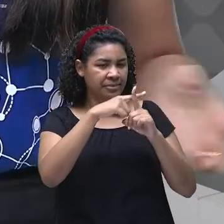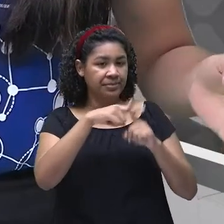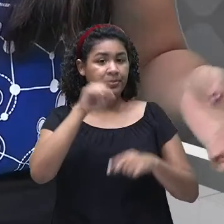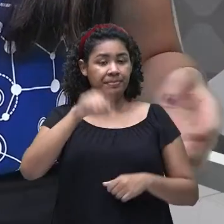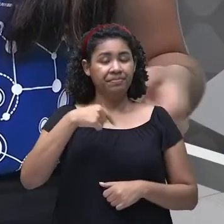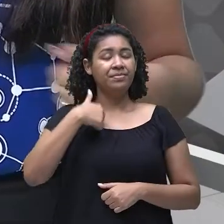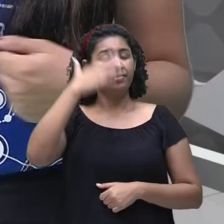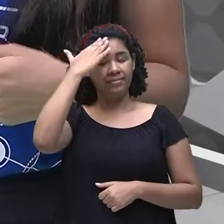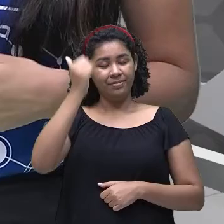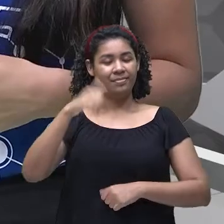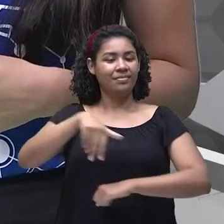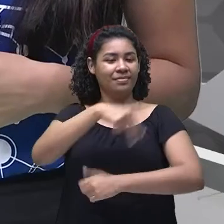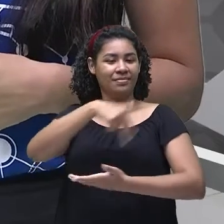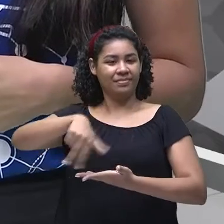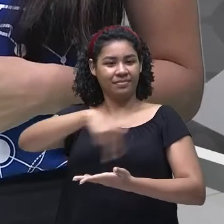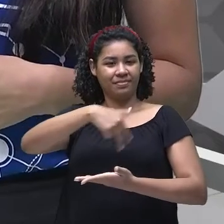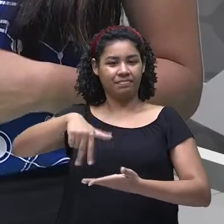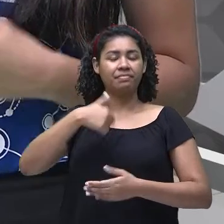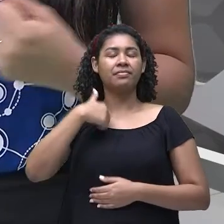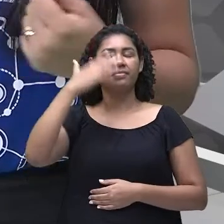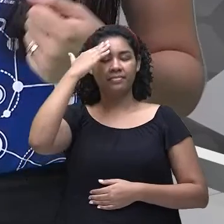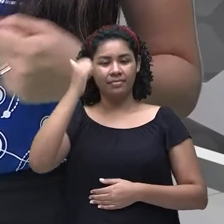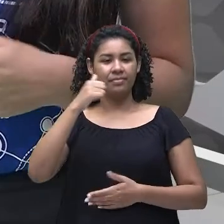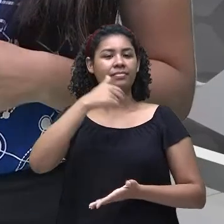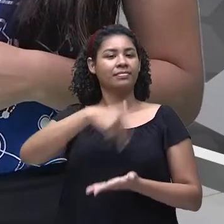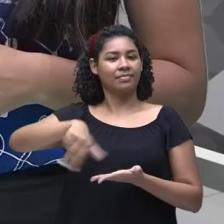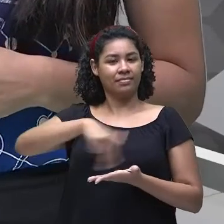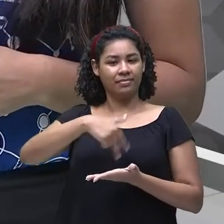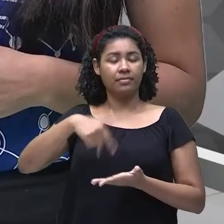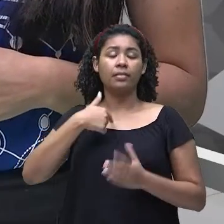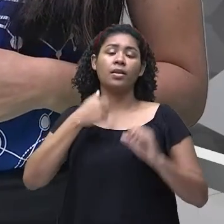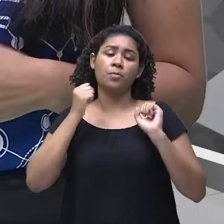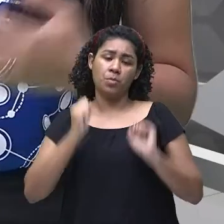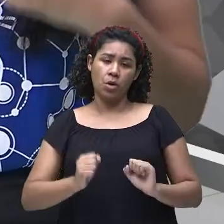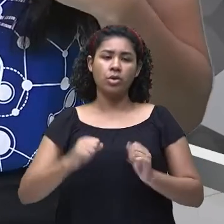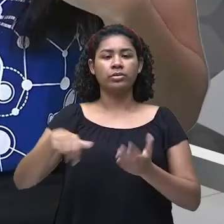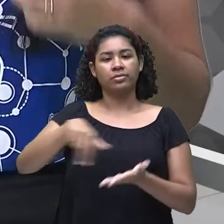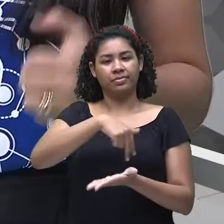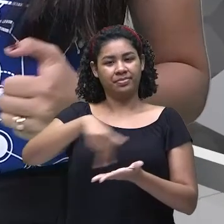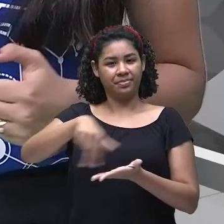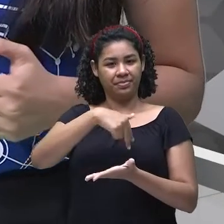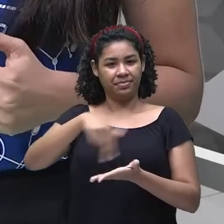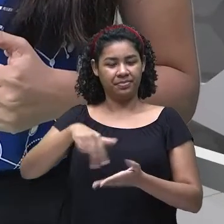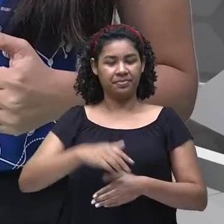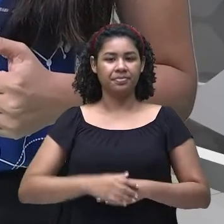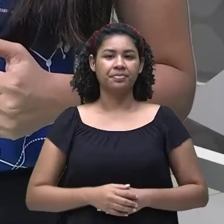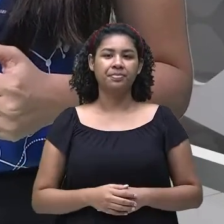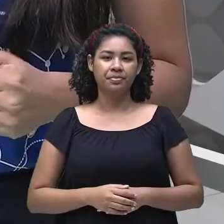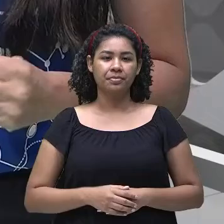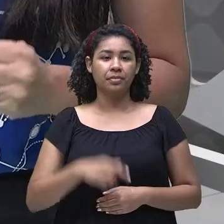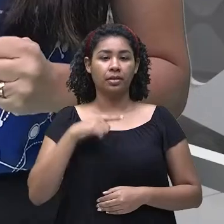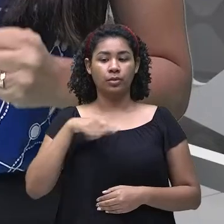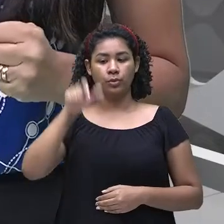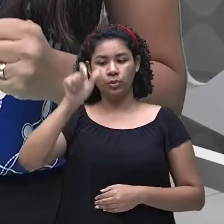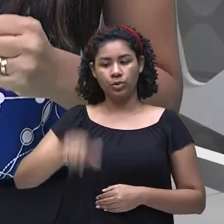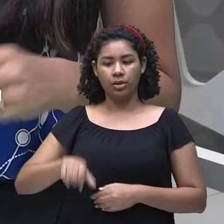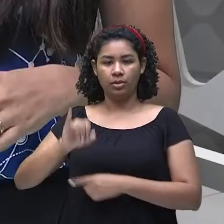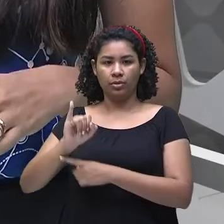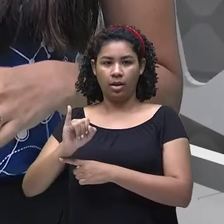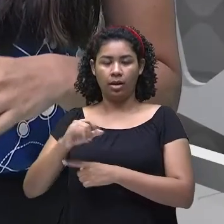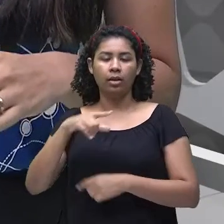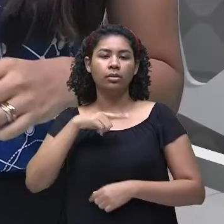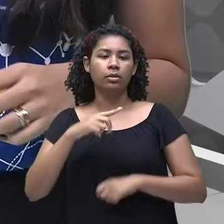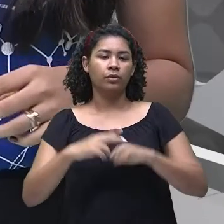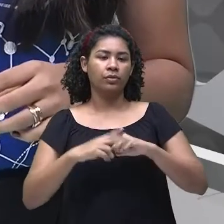eu sei dançar. Eu posso dançar. Olha só a estrutura. sujeito, I can, o verbo can